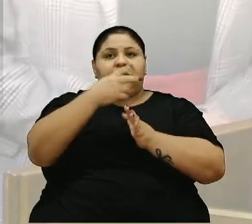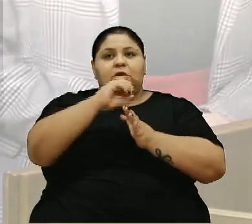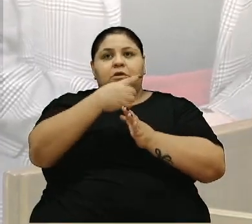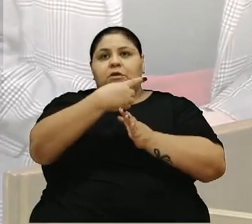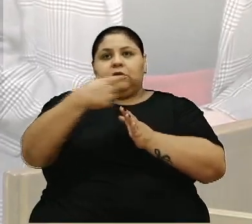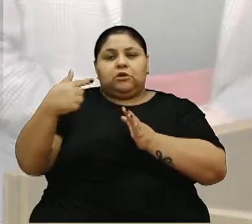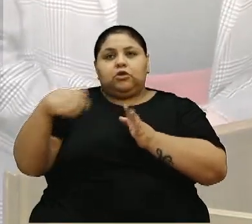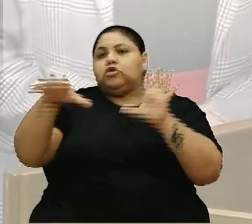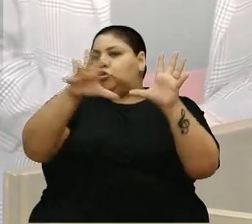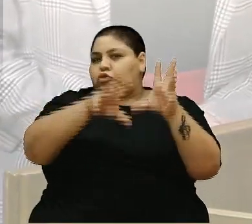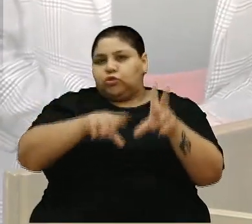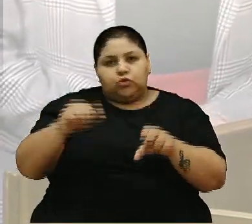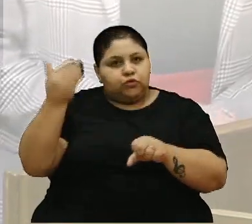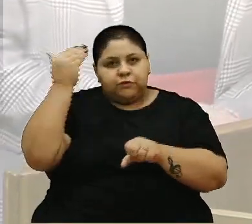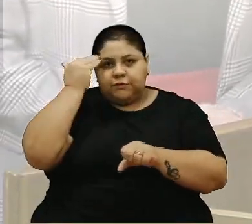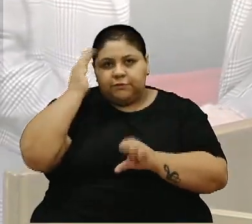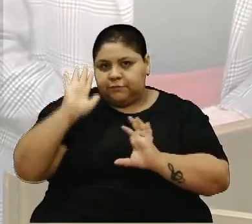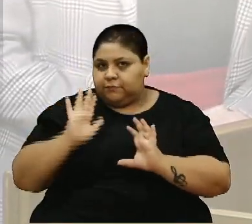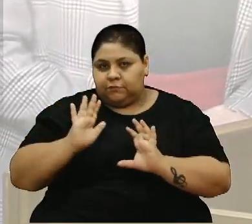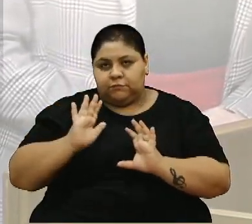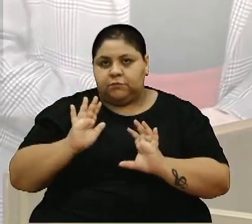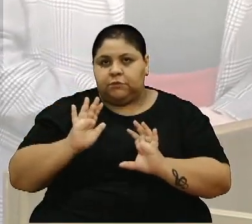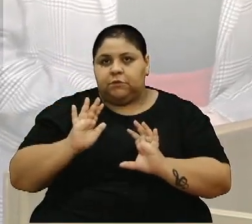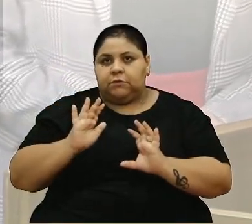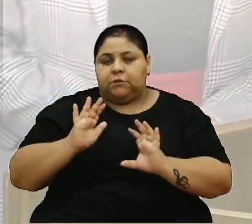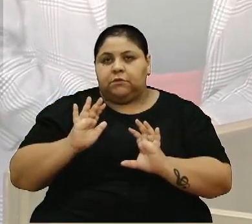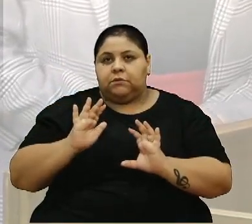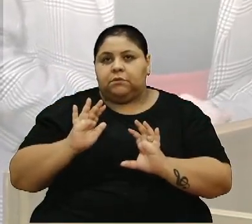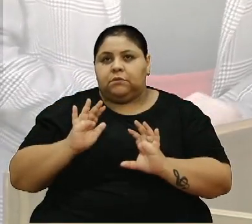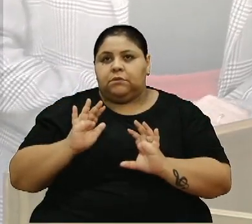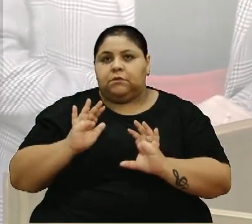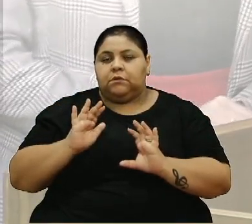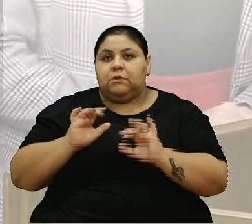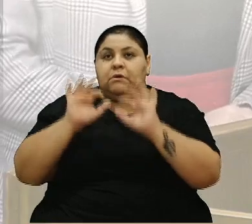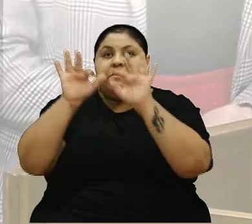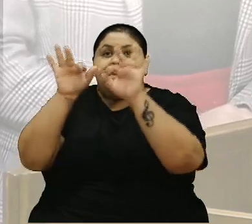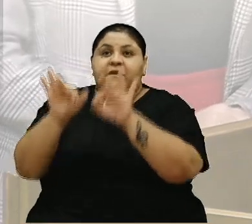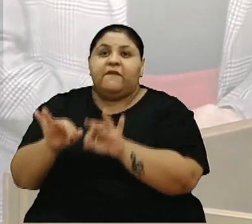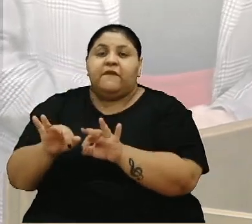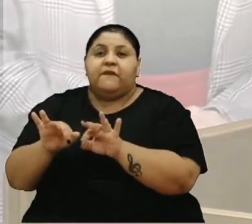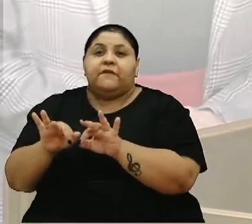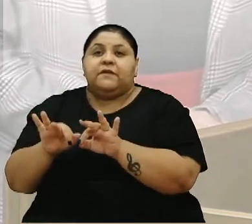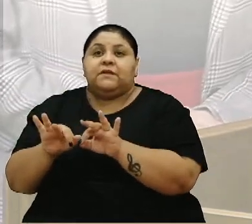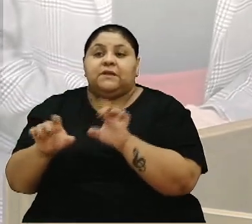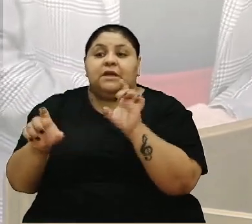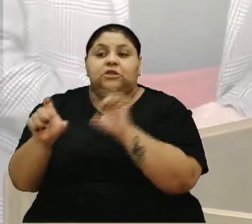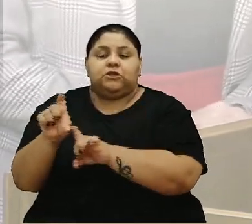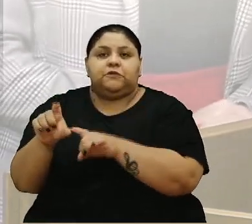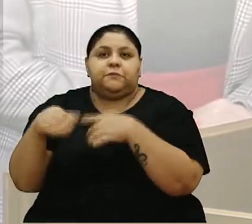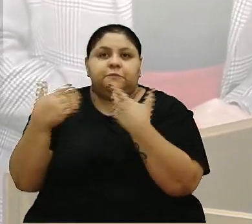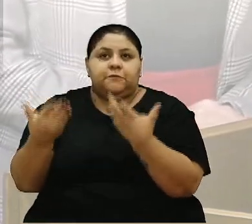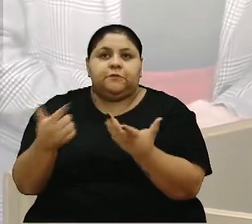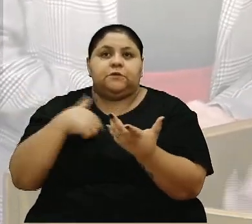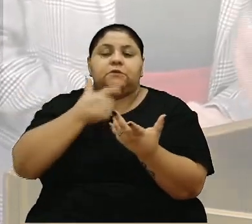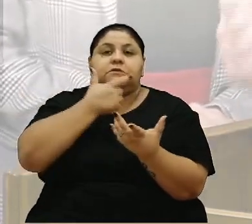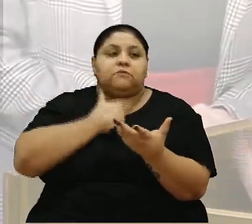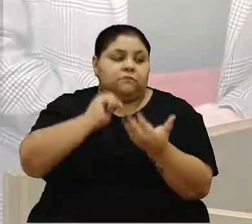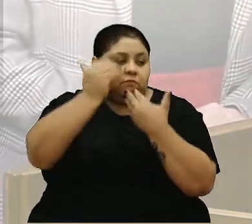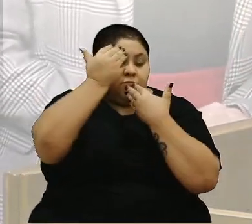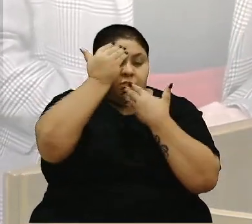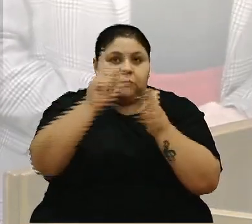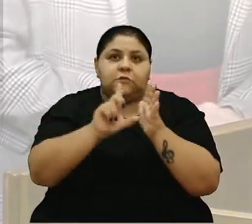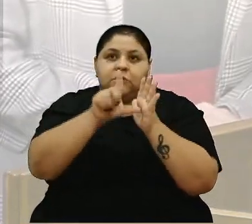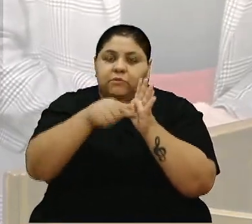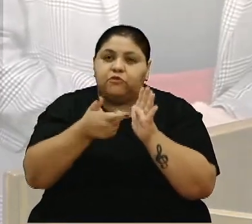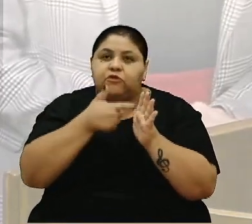todo mundo aqui sabe, não é o motivo, mas é para abater essa dívida. Então, eu queria agradecer, depois eu vou